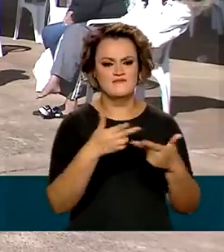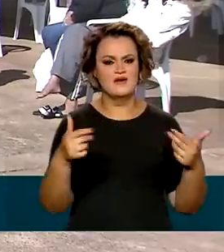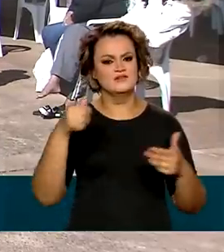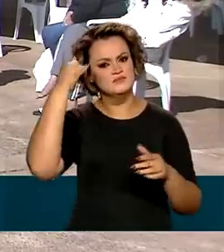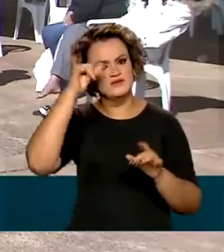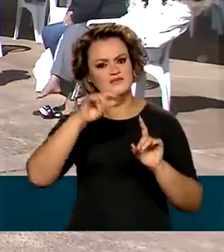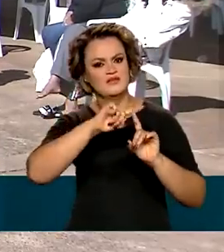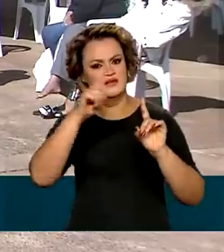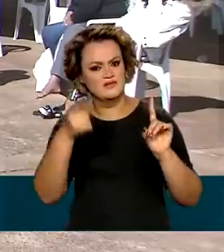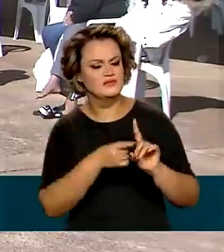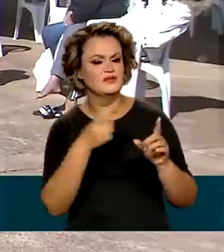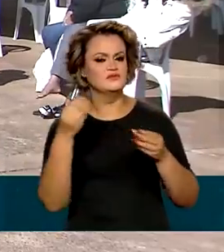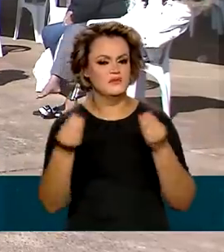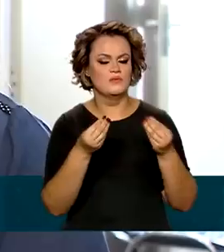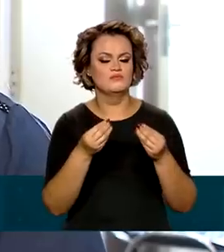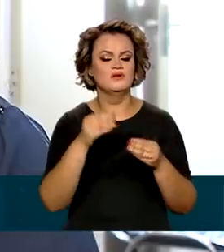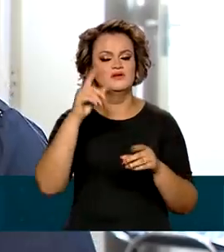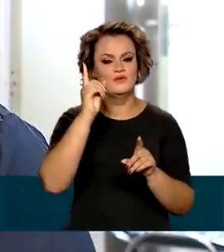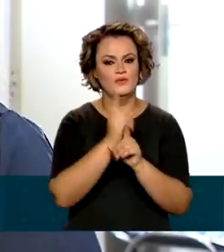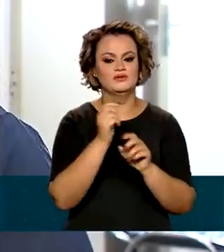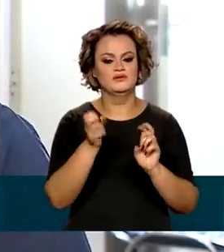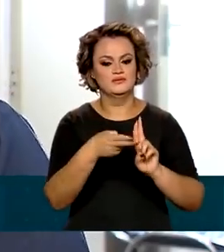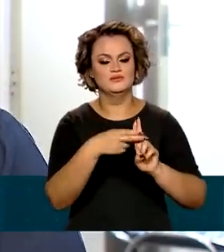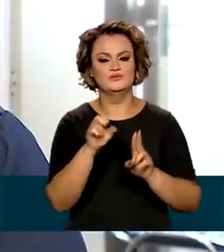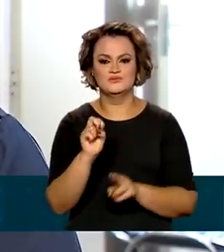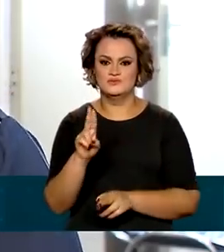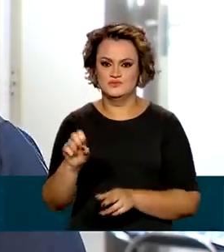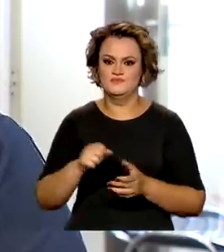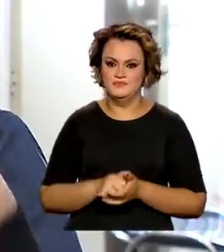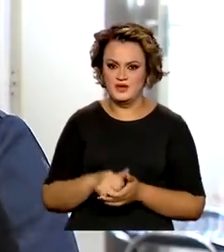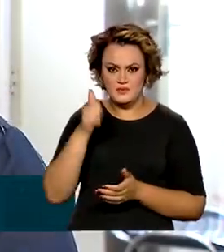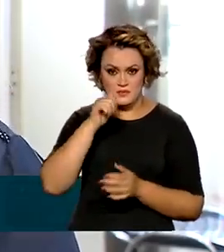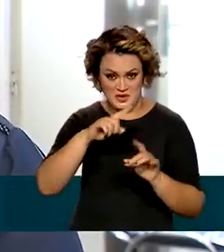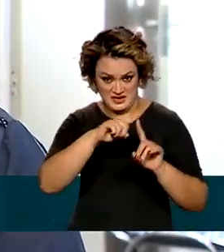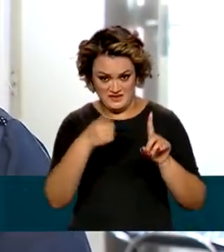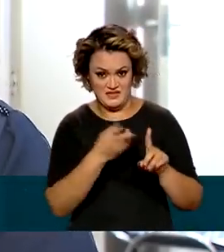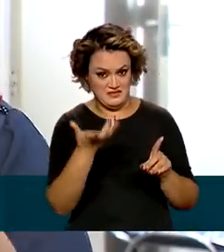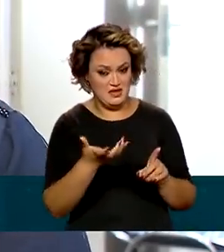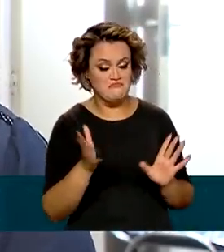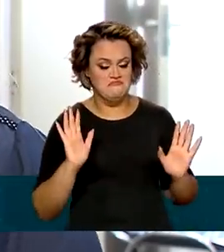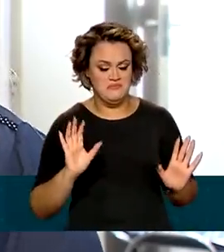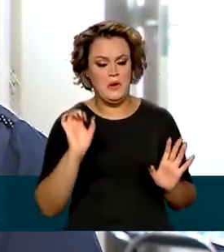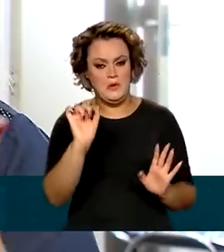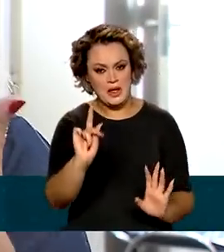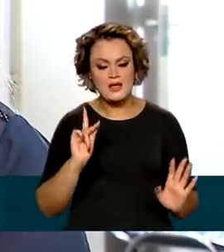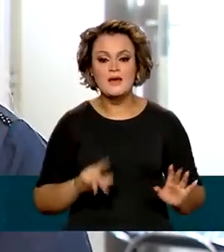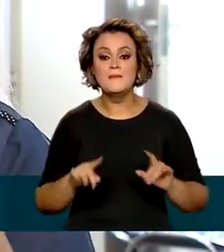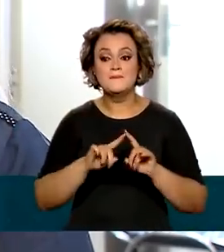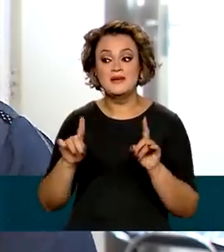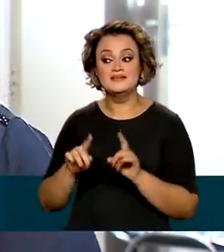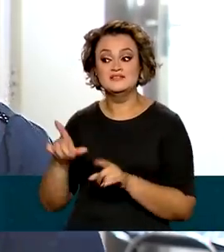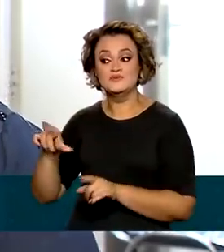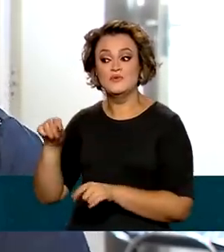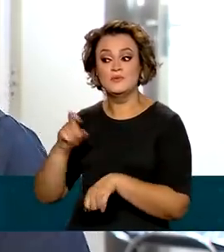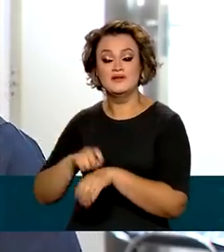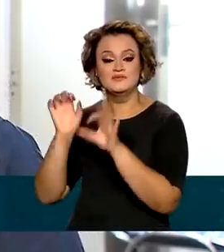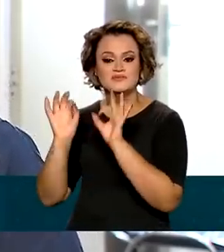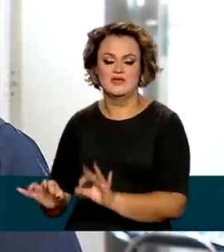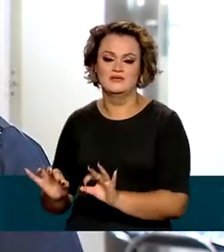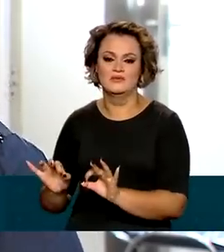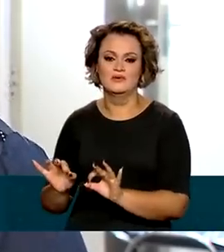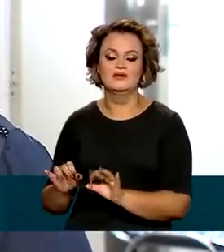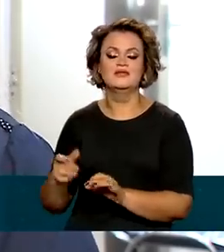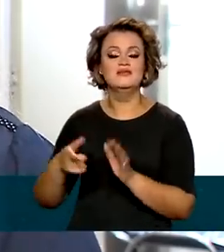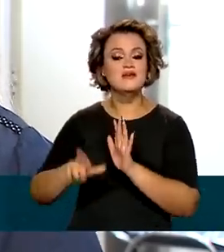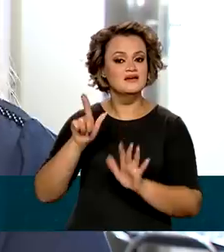contraceptivos pelo SUS. A intenção é, a mulher quer ter filho, ok, mas que ela tenha, no momento ideal, que ela